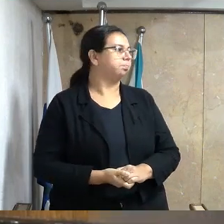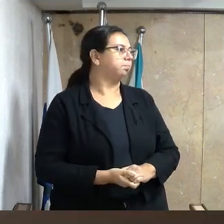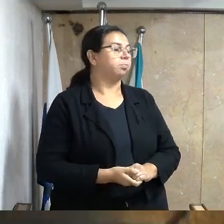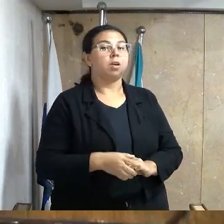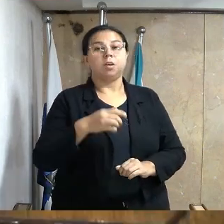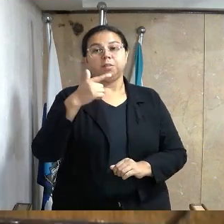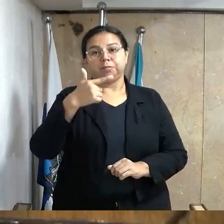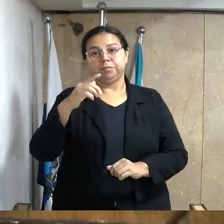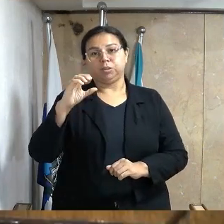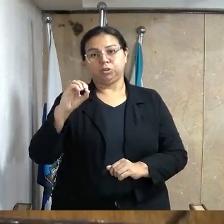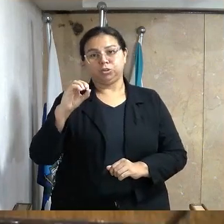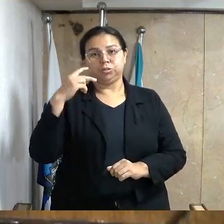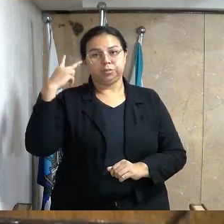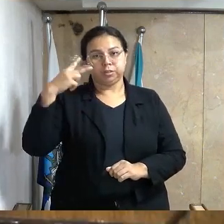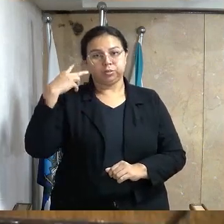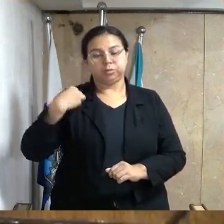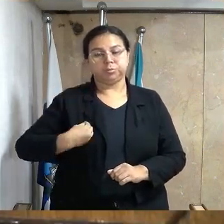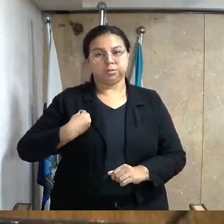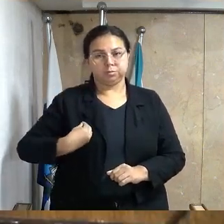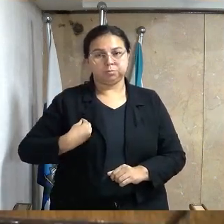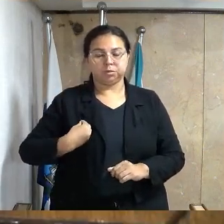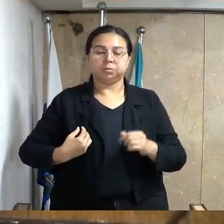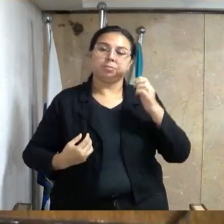Vinte vereadores presentes, senhor presidente.